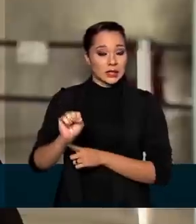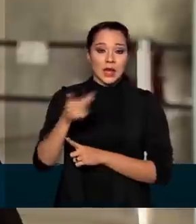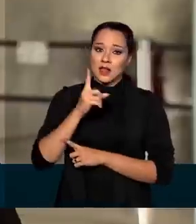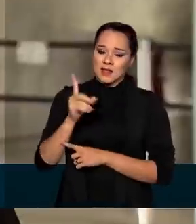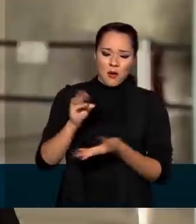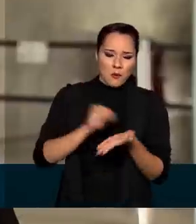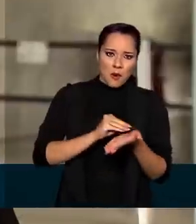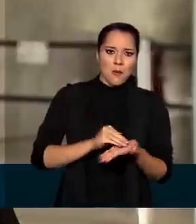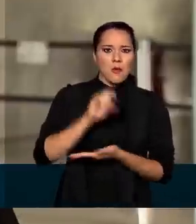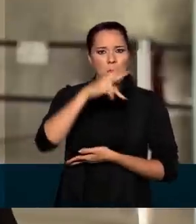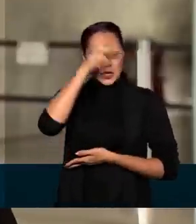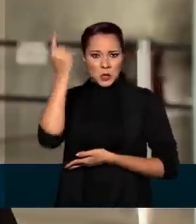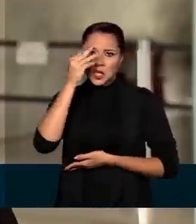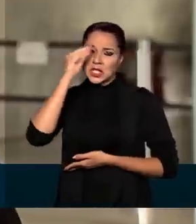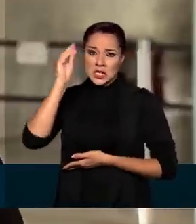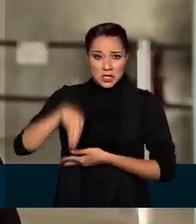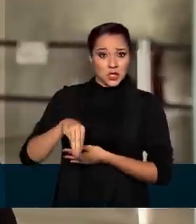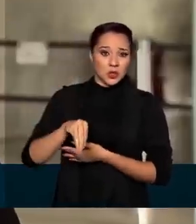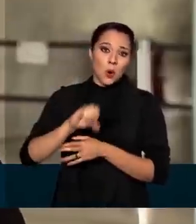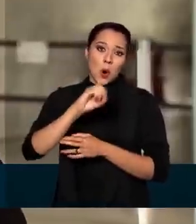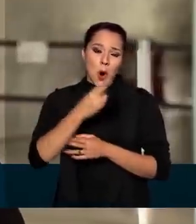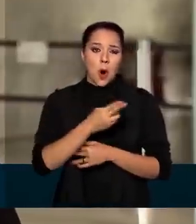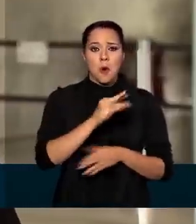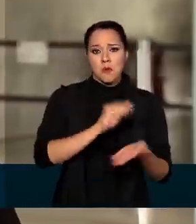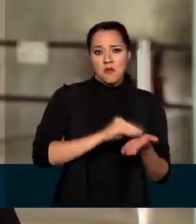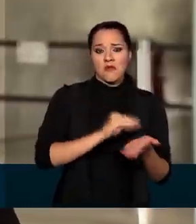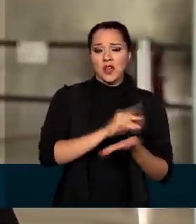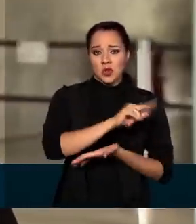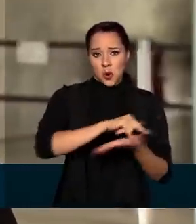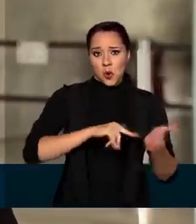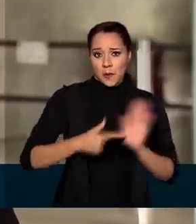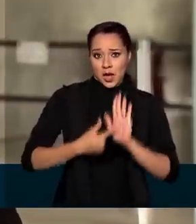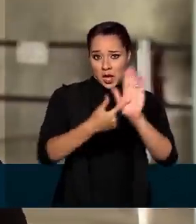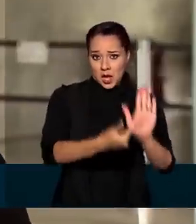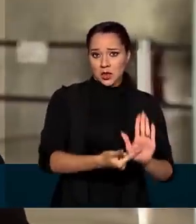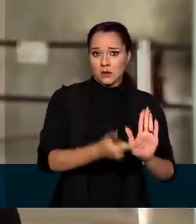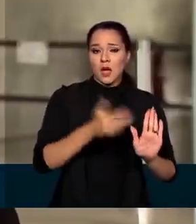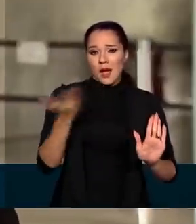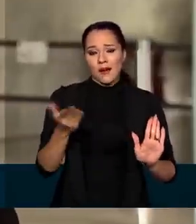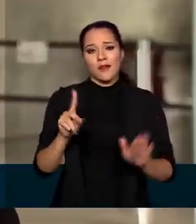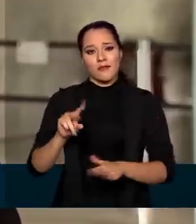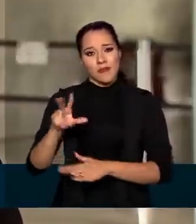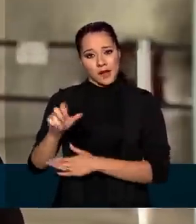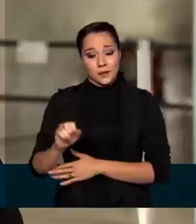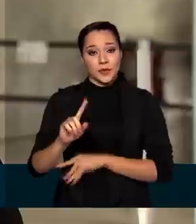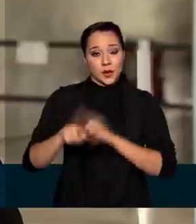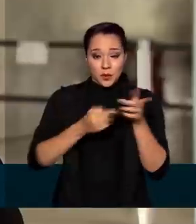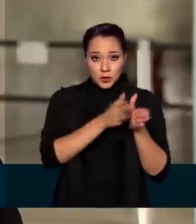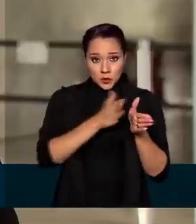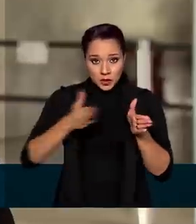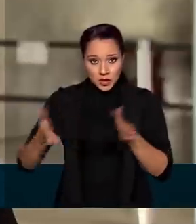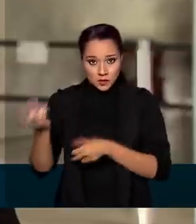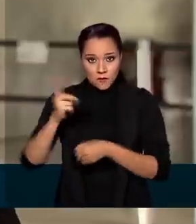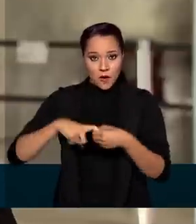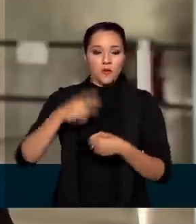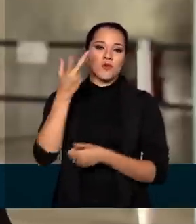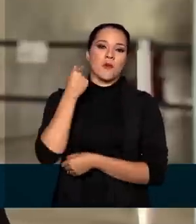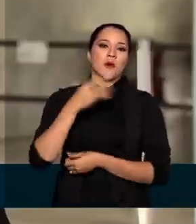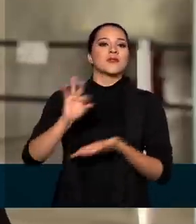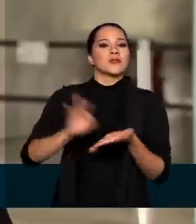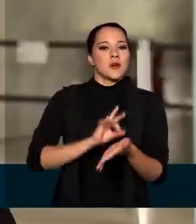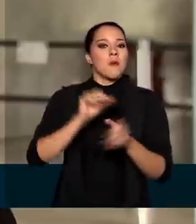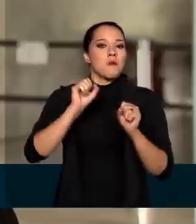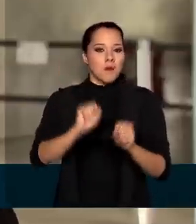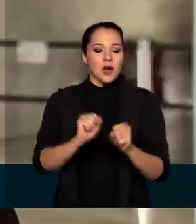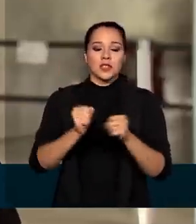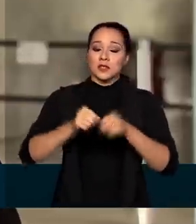preenchidas por desistência do candidato ou por falta de documentação necessária. Logo que o processo foi retomado, as inscrições poderão